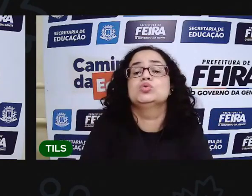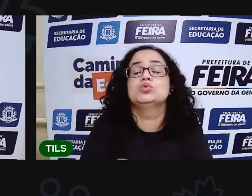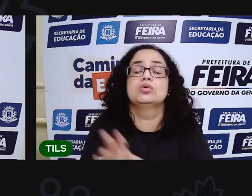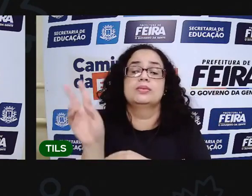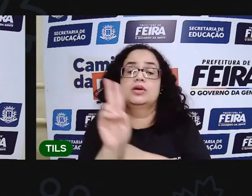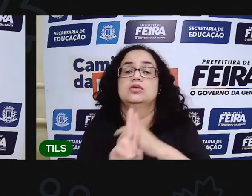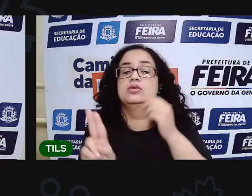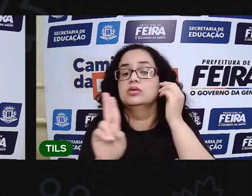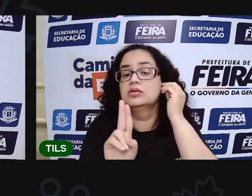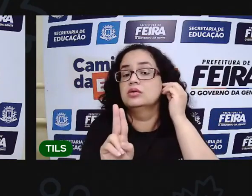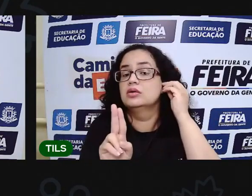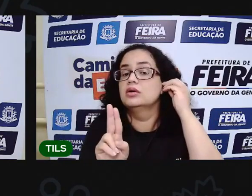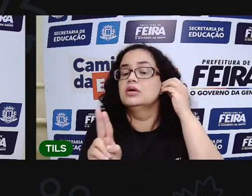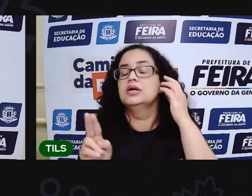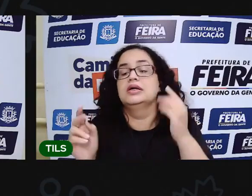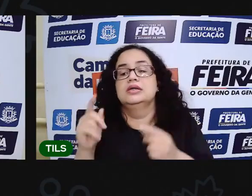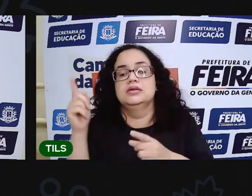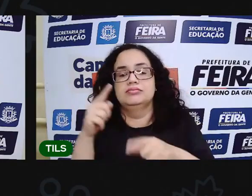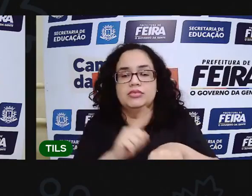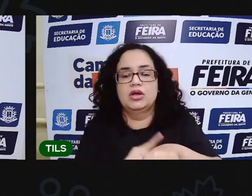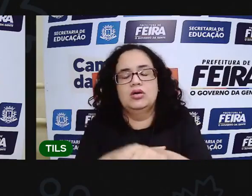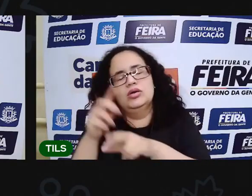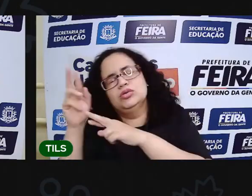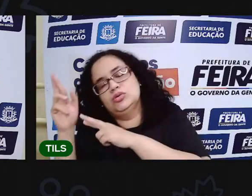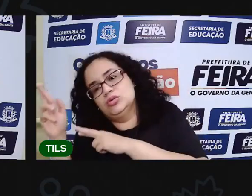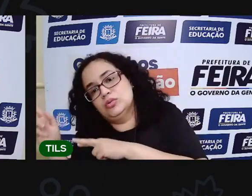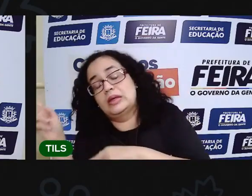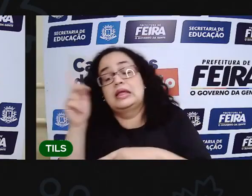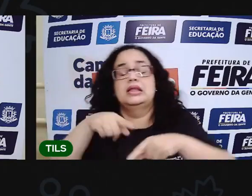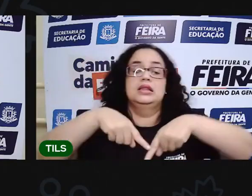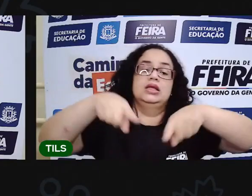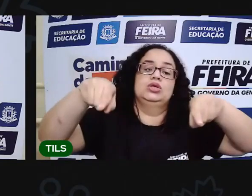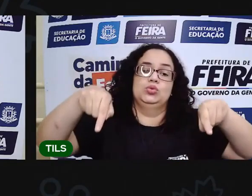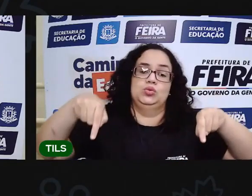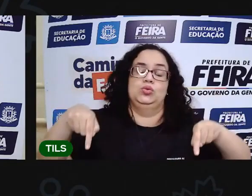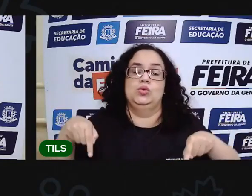Lá na hora de dormir, que objetos que tem no seu quarto?